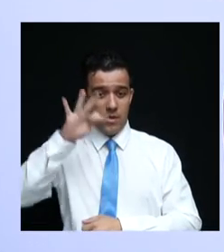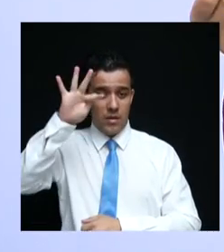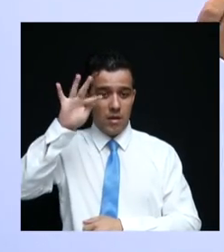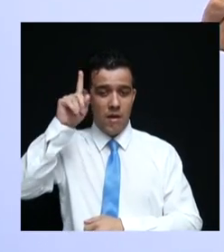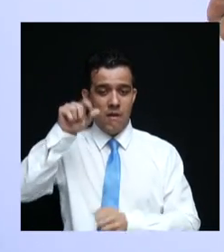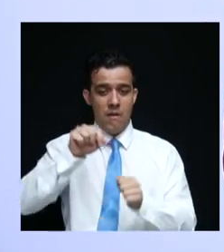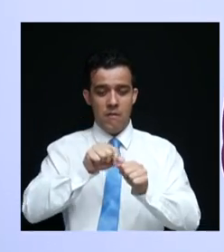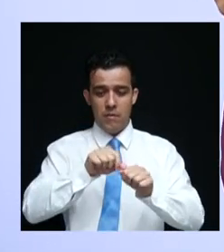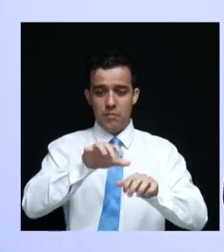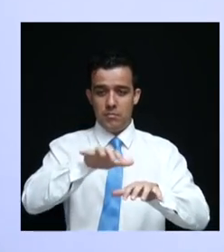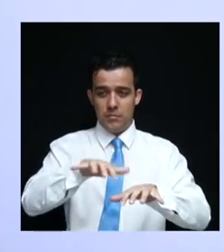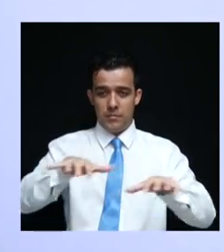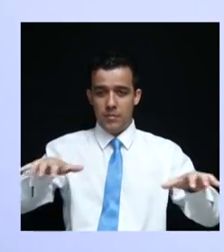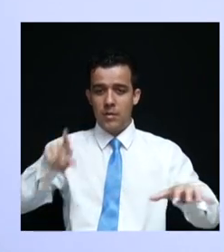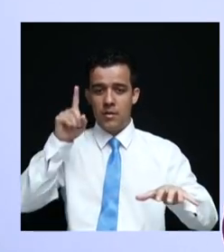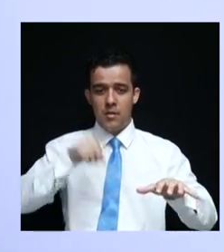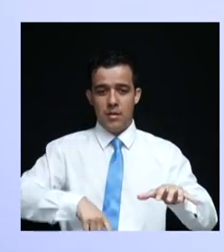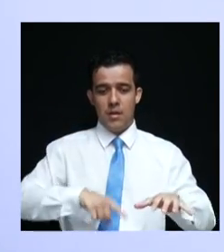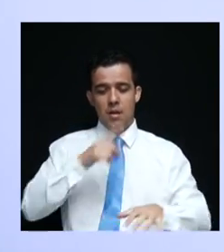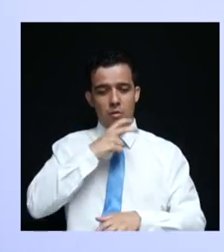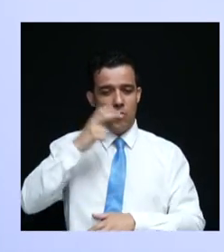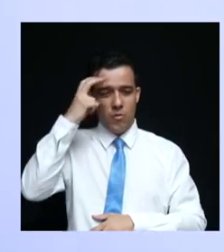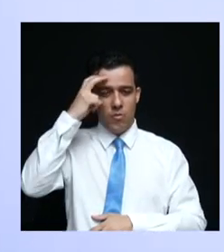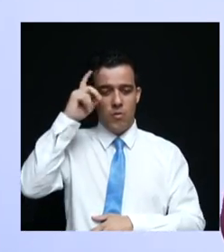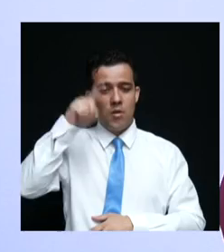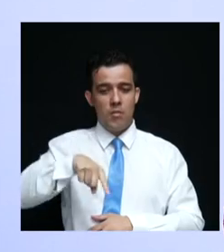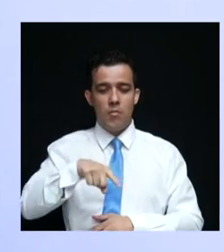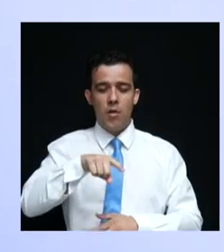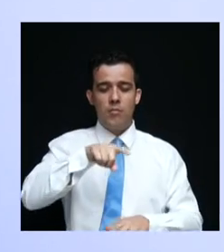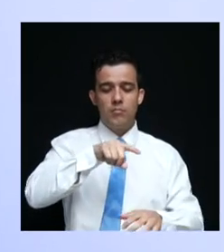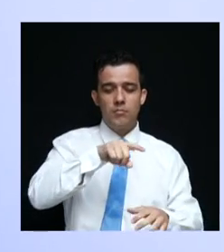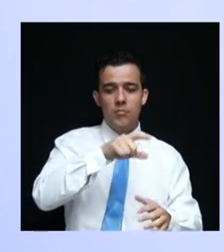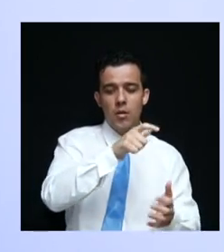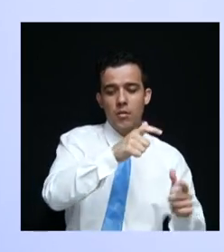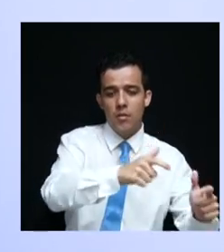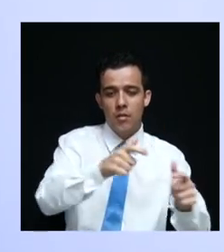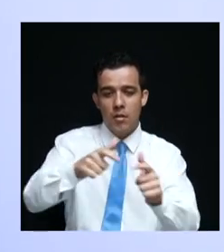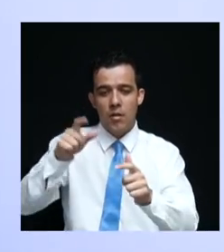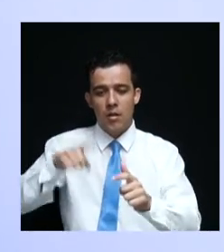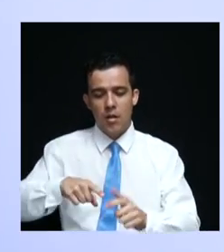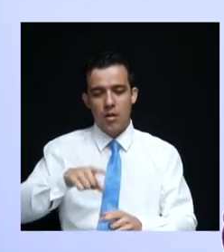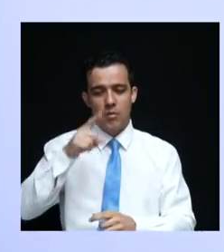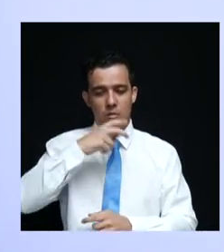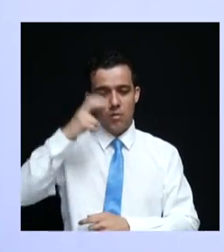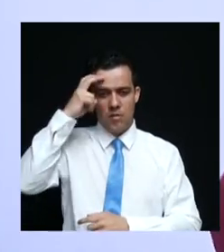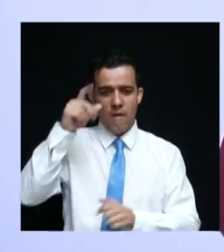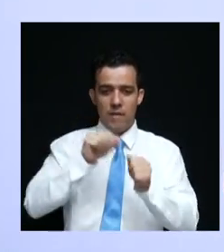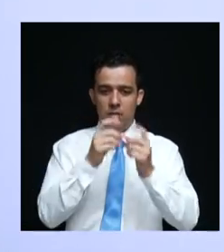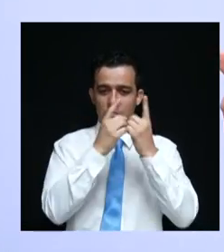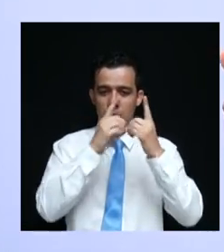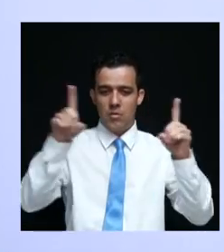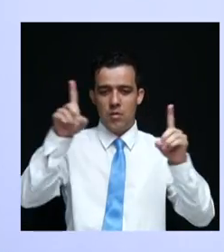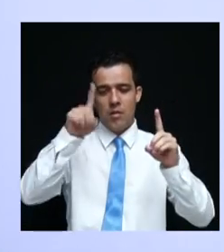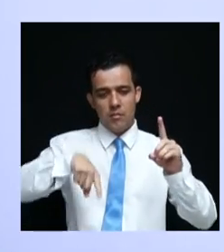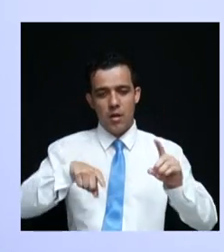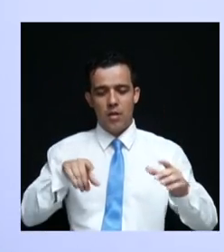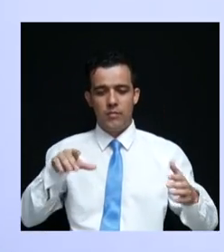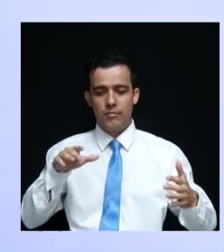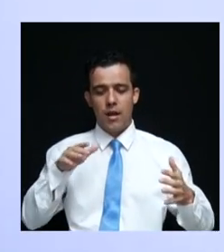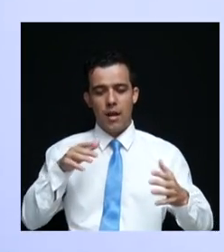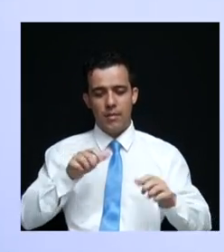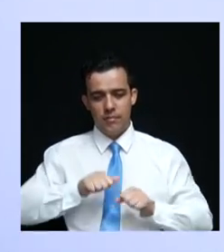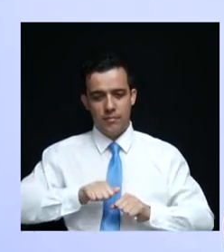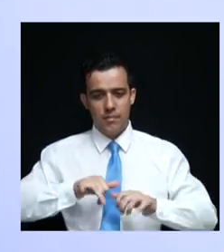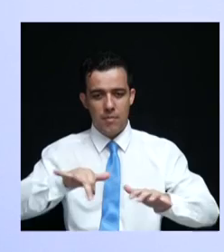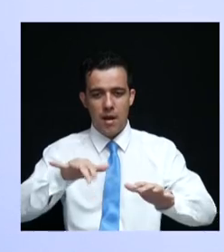descentralização da cultura com os pontos de cultura. Nós sabemos como democratizar a cultura e fazer com que ela possa chegar no